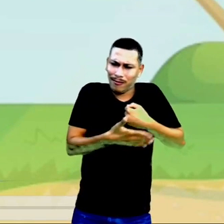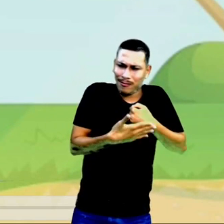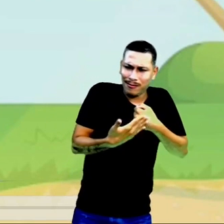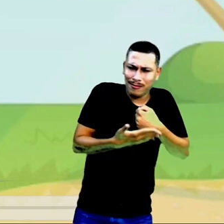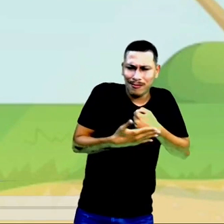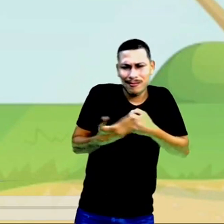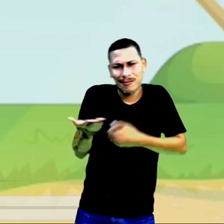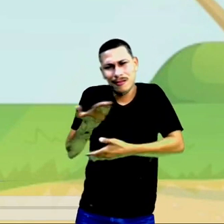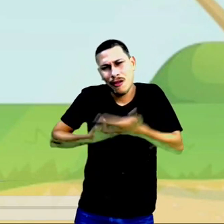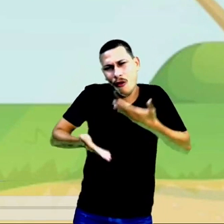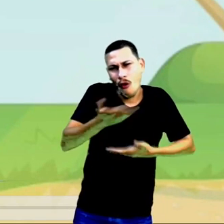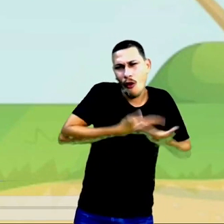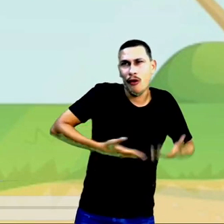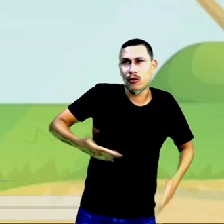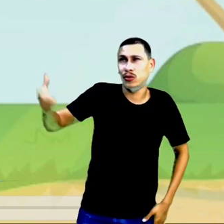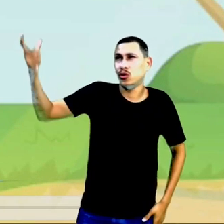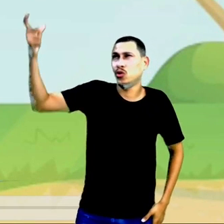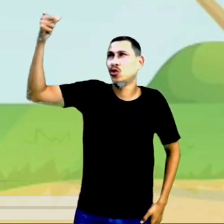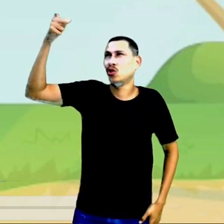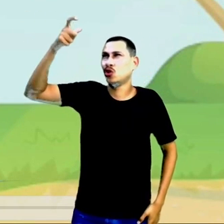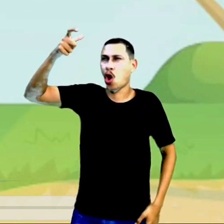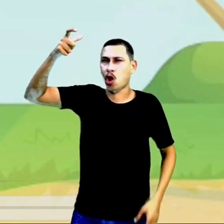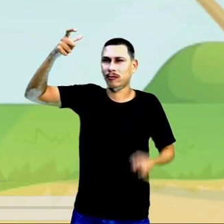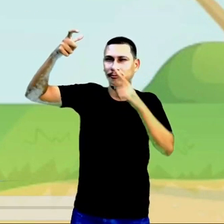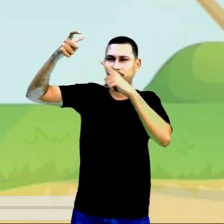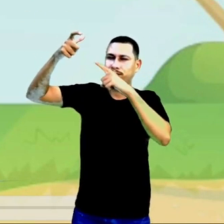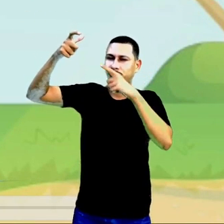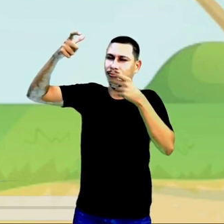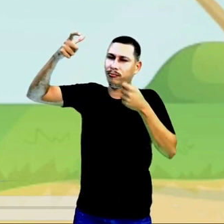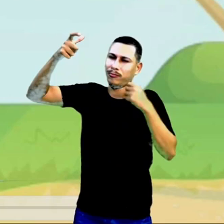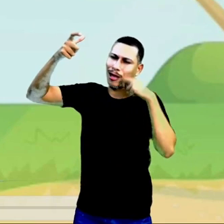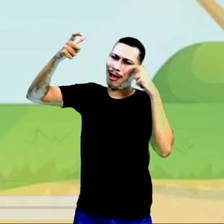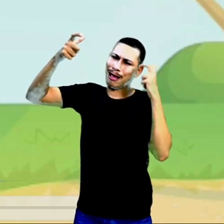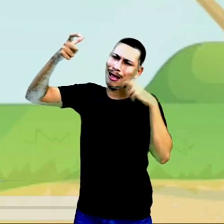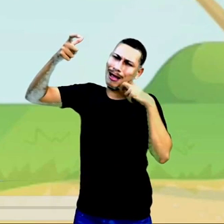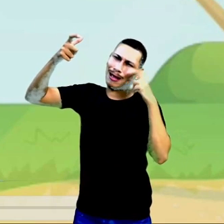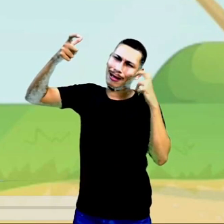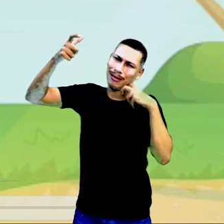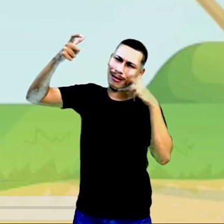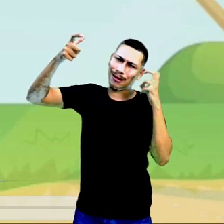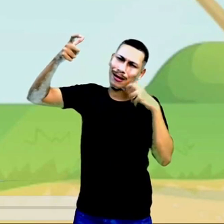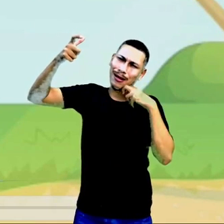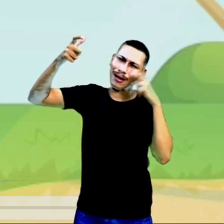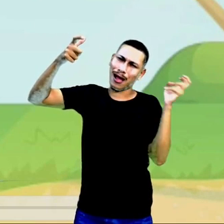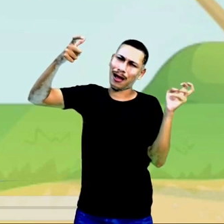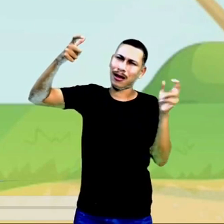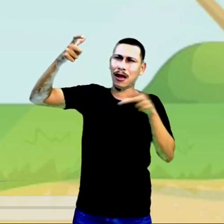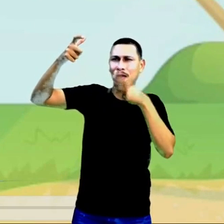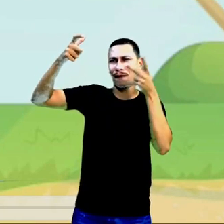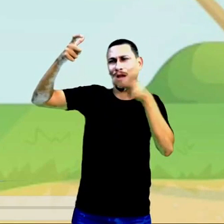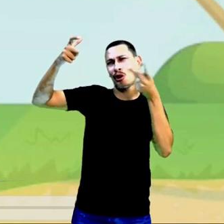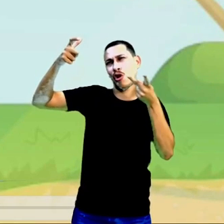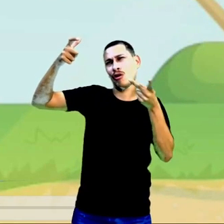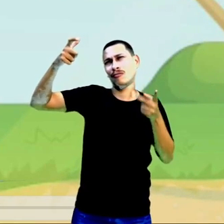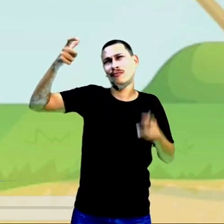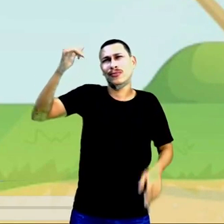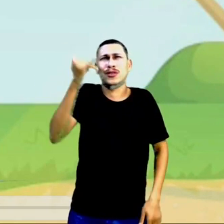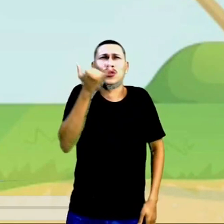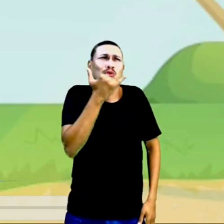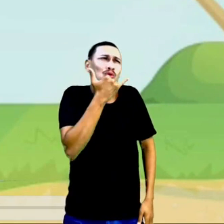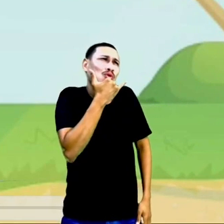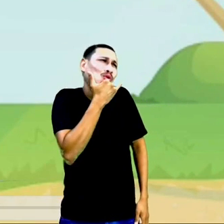ficou muito envergonhado por sua atitude. Então disse, me perdoe,